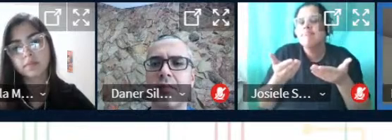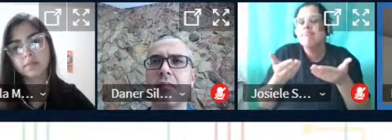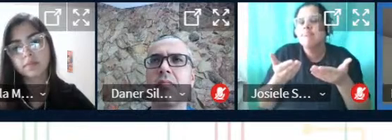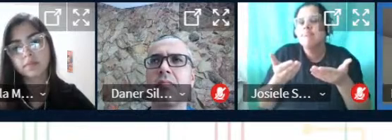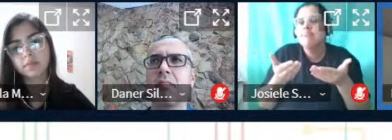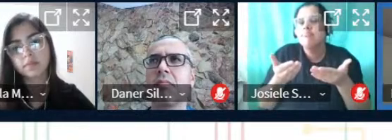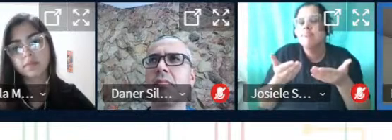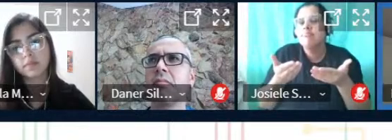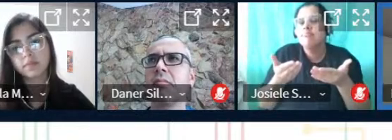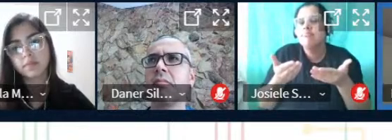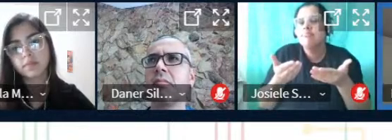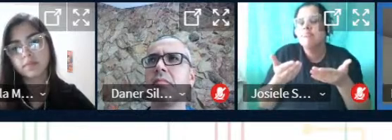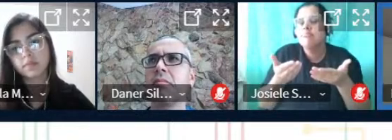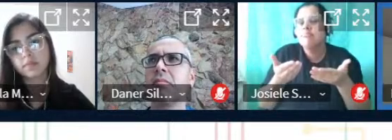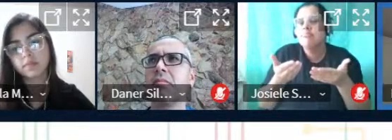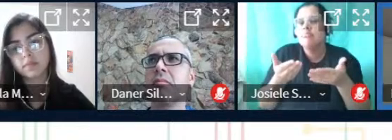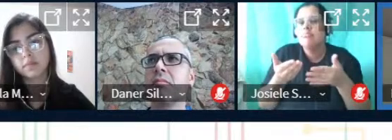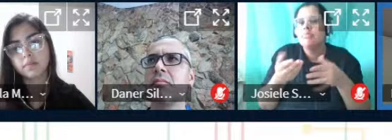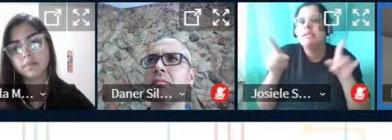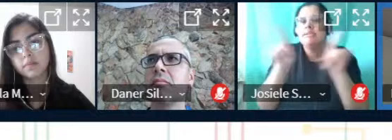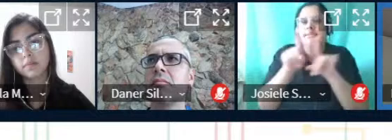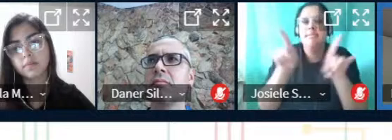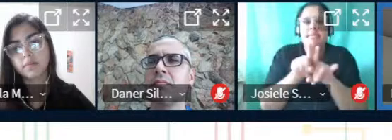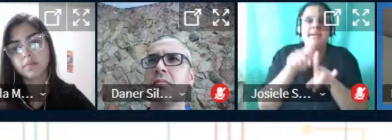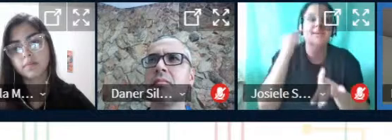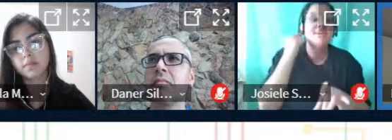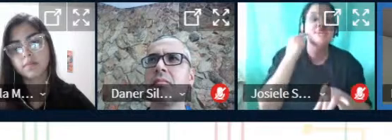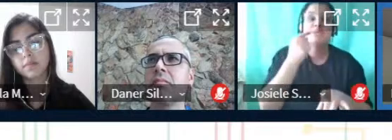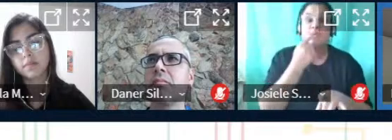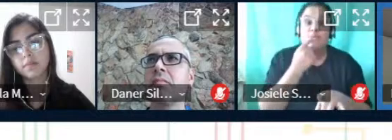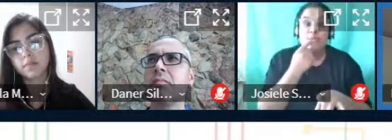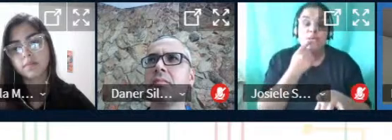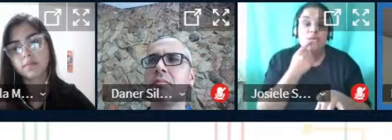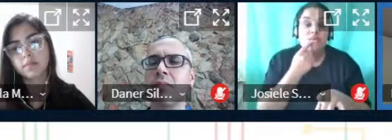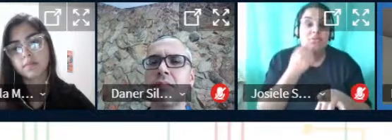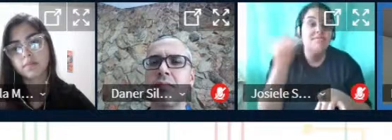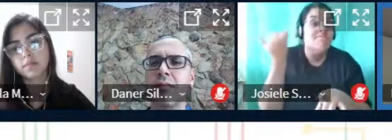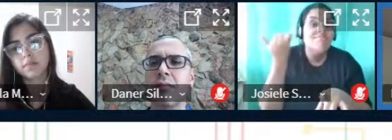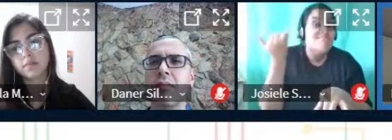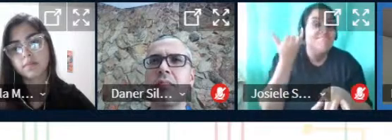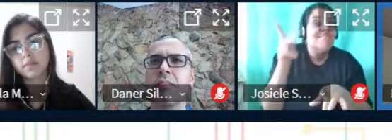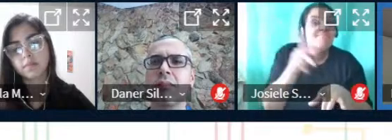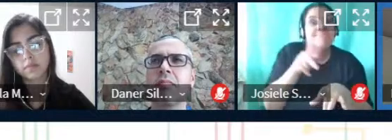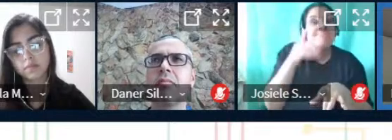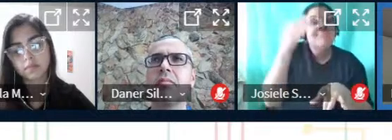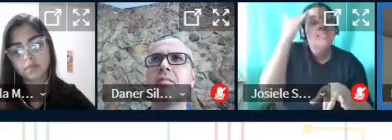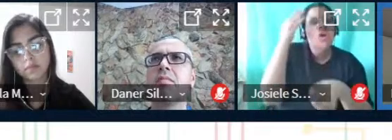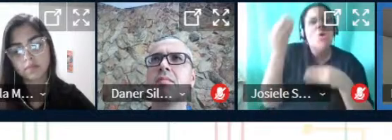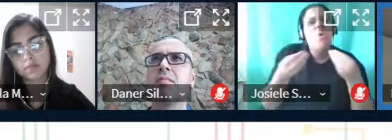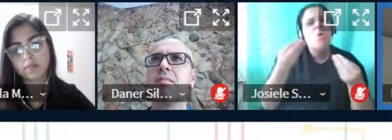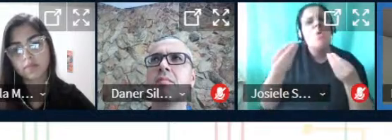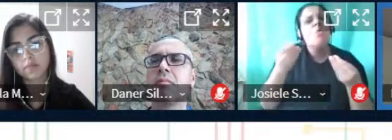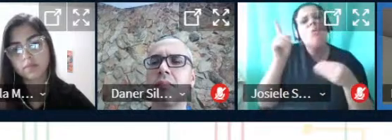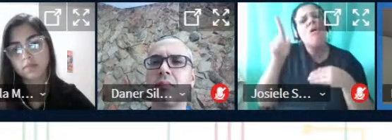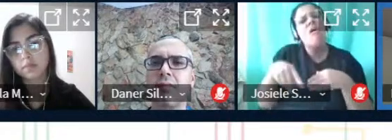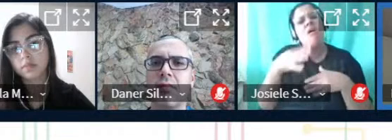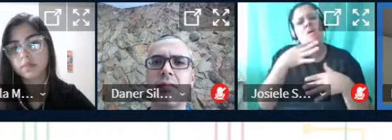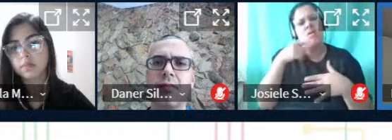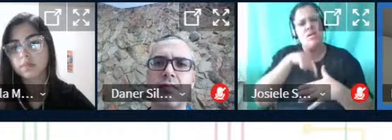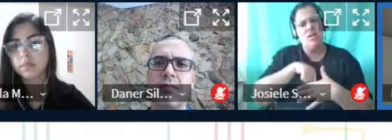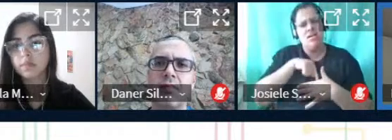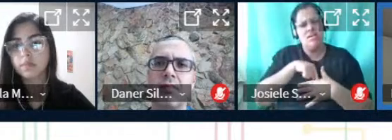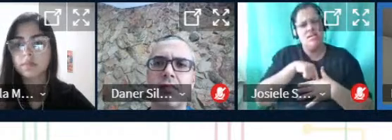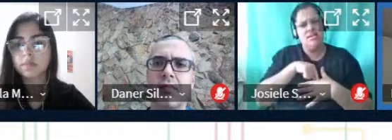surdos e mudos né sem poder escutar também o professor sem poder entender como o professor traz aquele conhecimento então essas